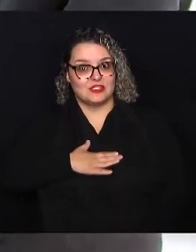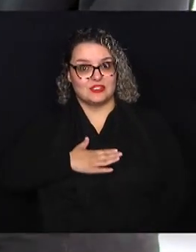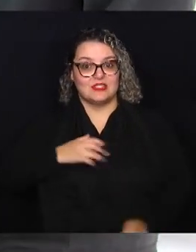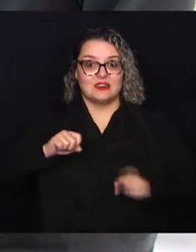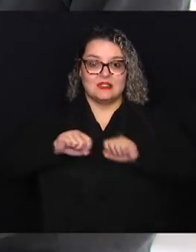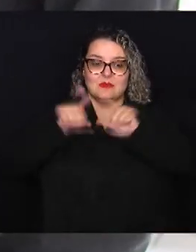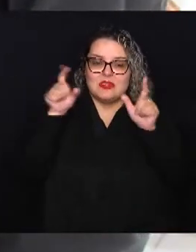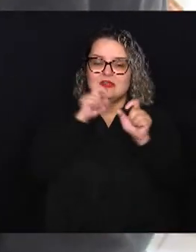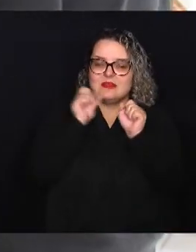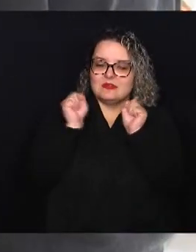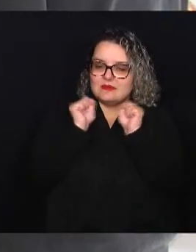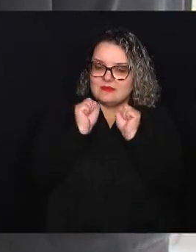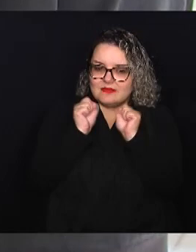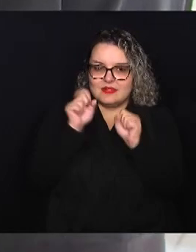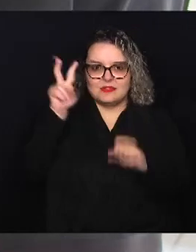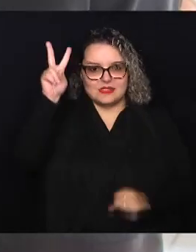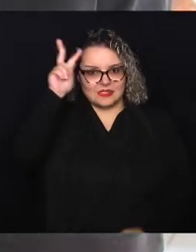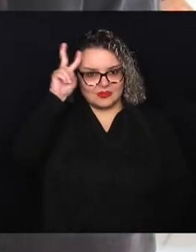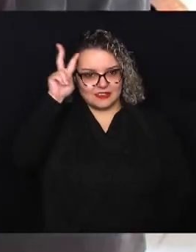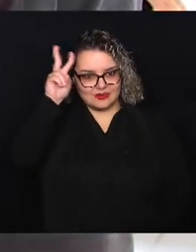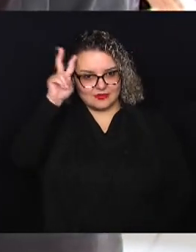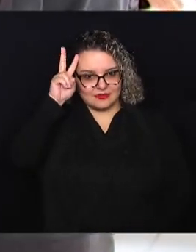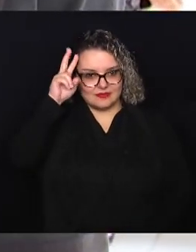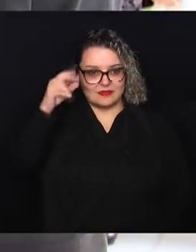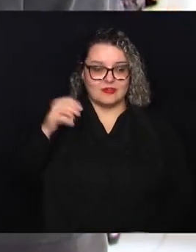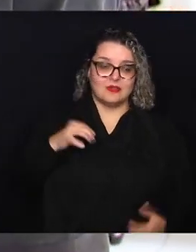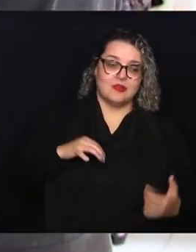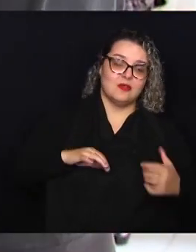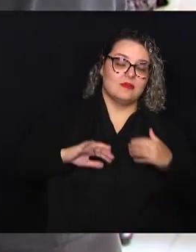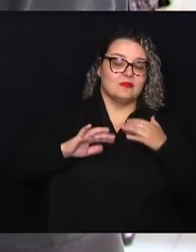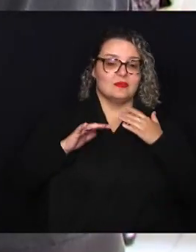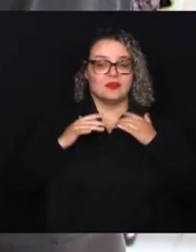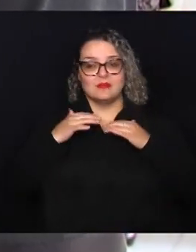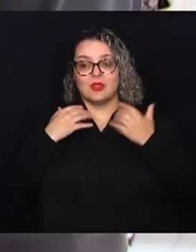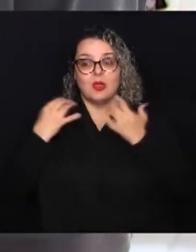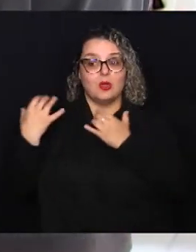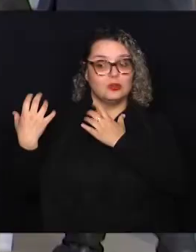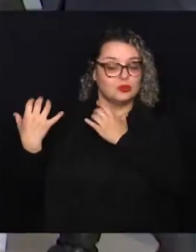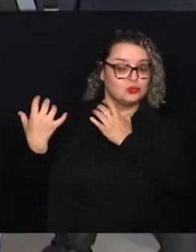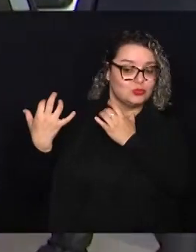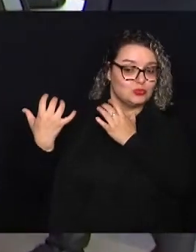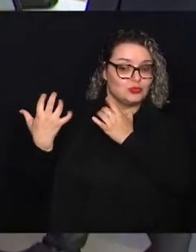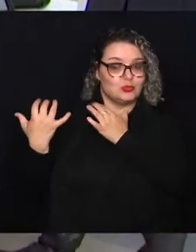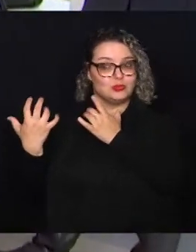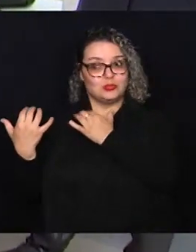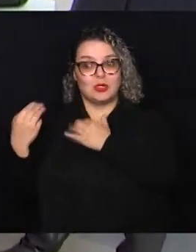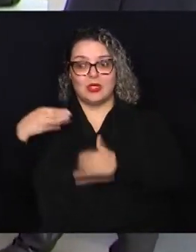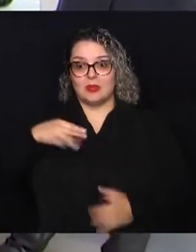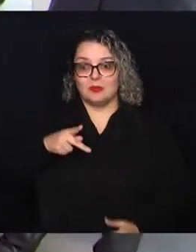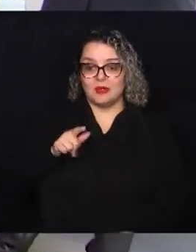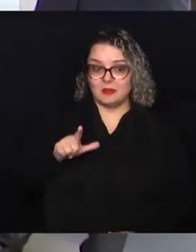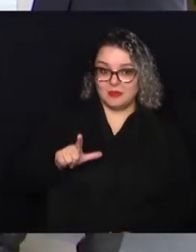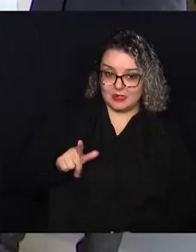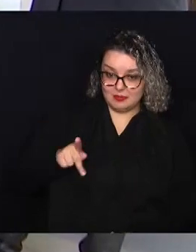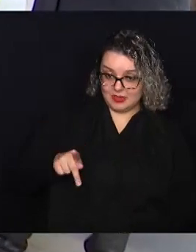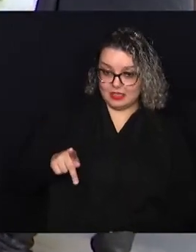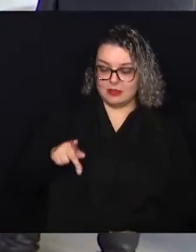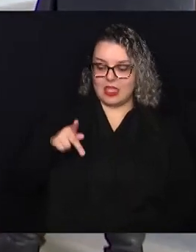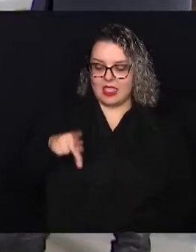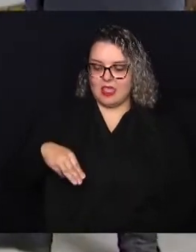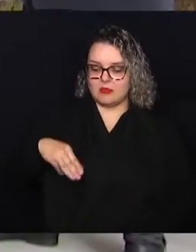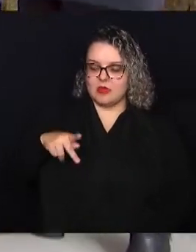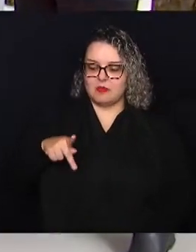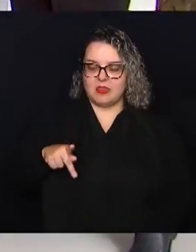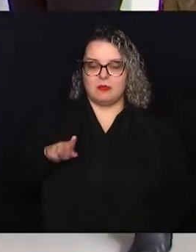gelada de segunda-feira foi ao som do MPB na flauta que servidores e funcionários terceirizados do Poder